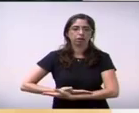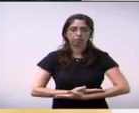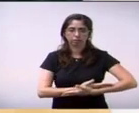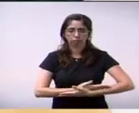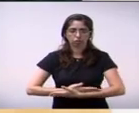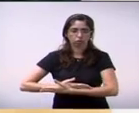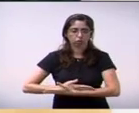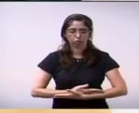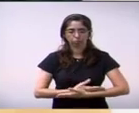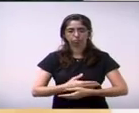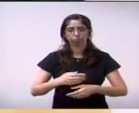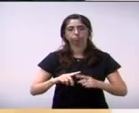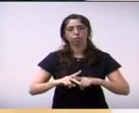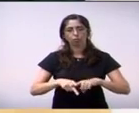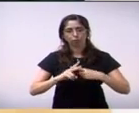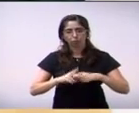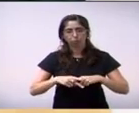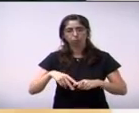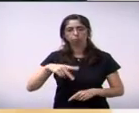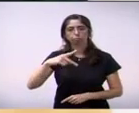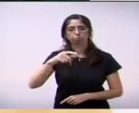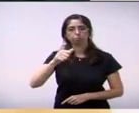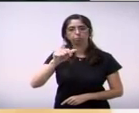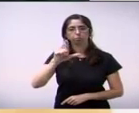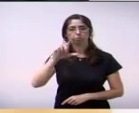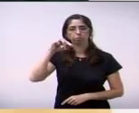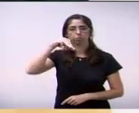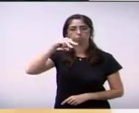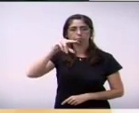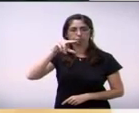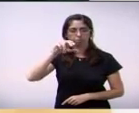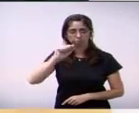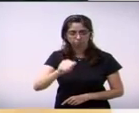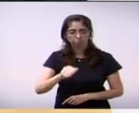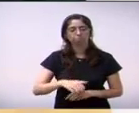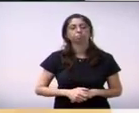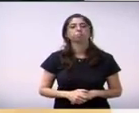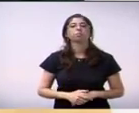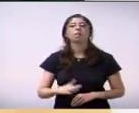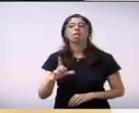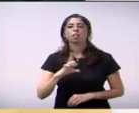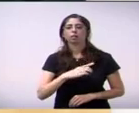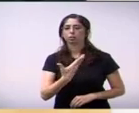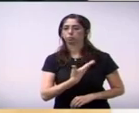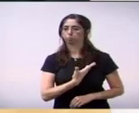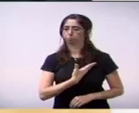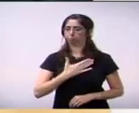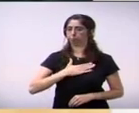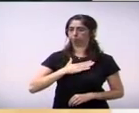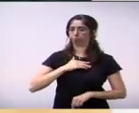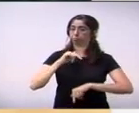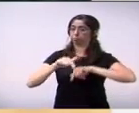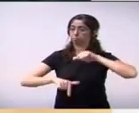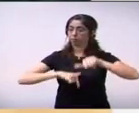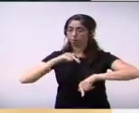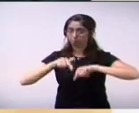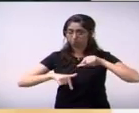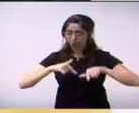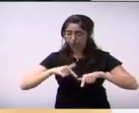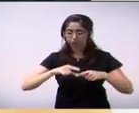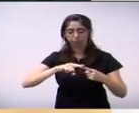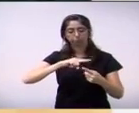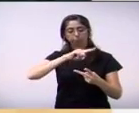creche onde tem bastante amigos que trabalham ali bastante amigos que moram na